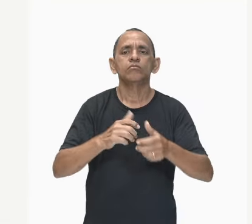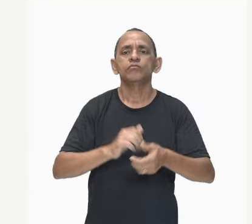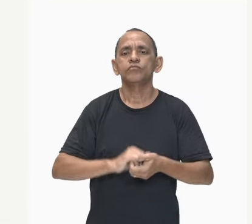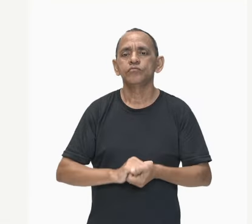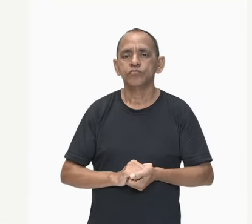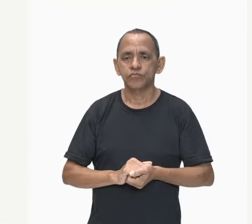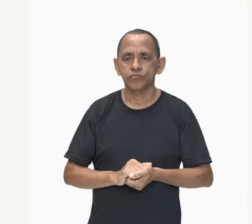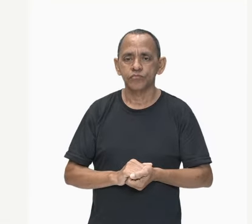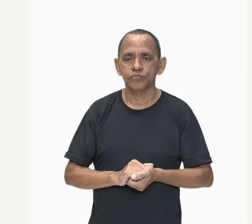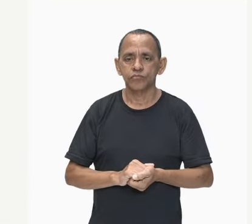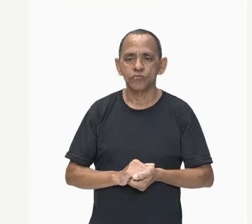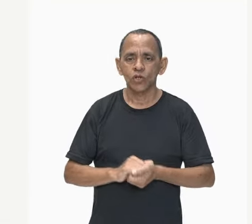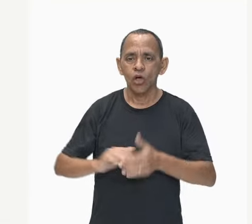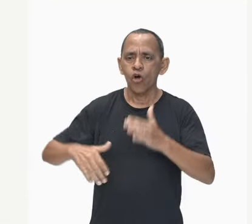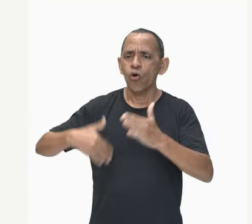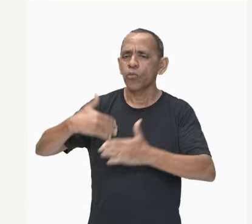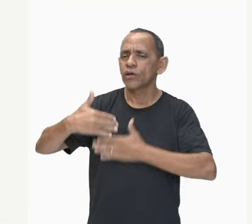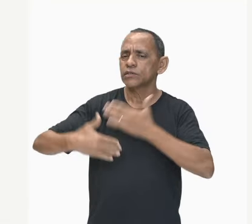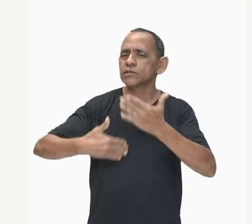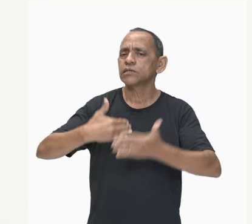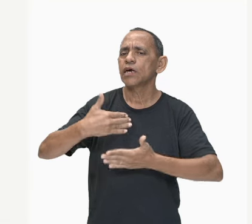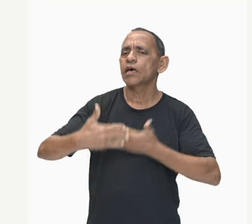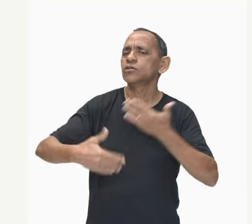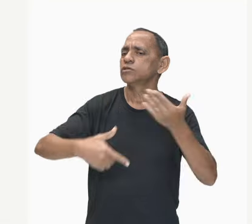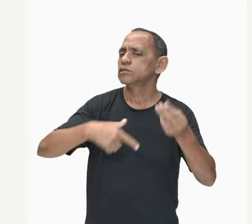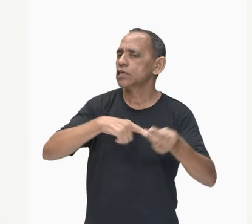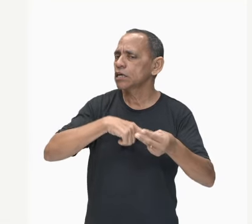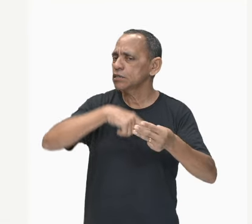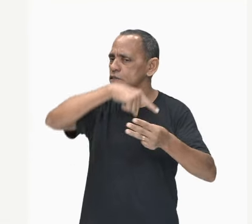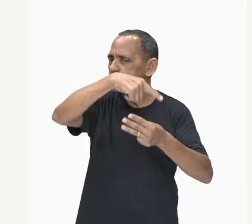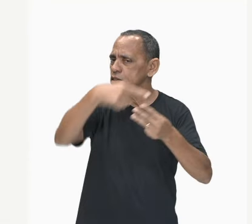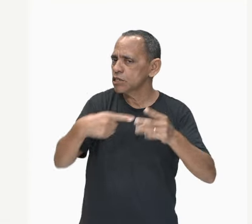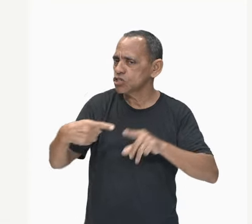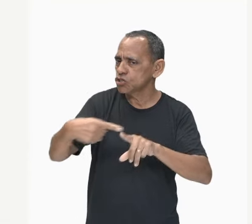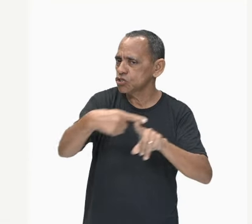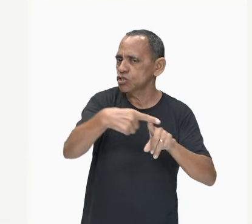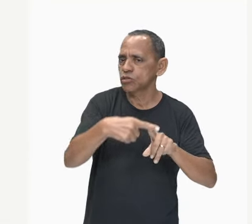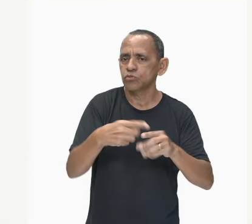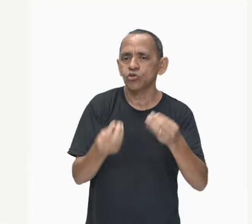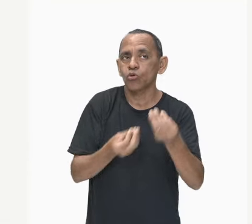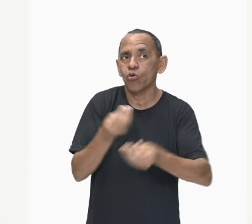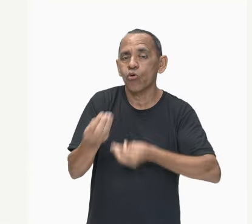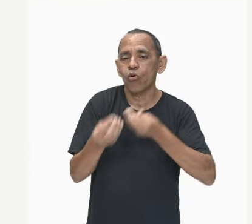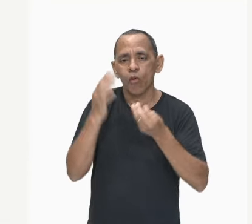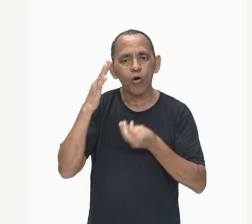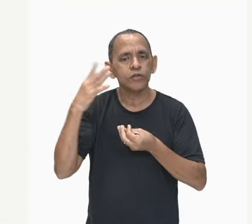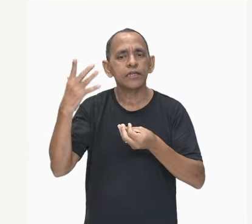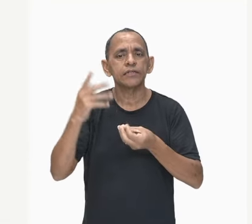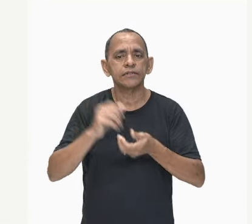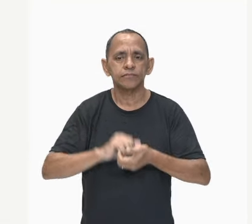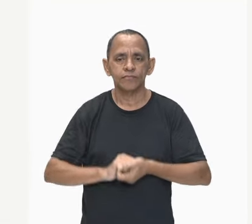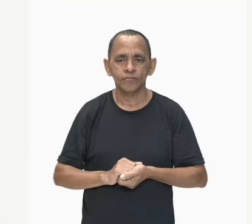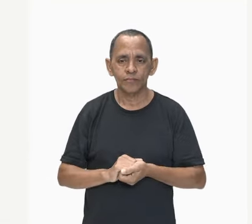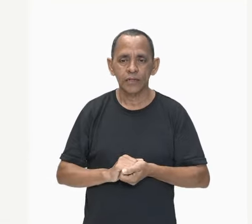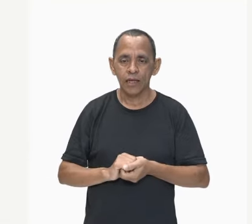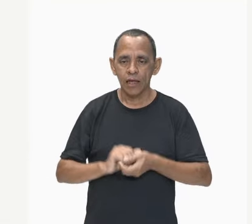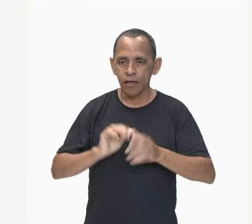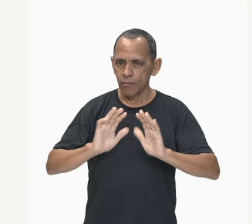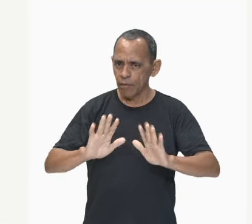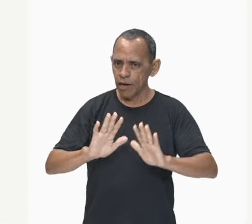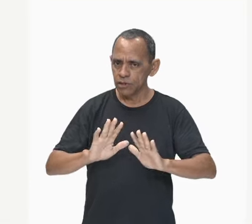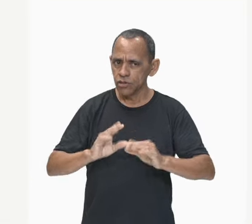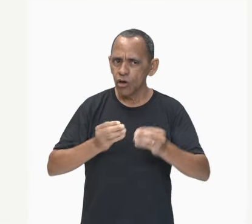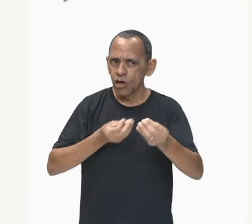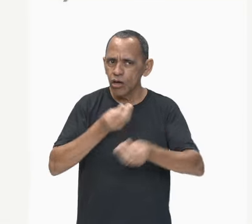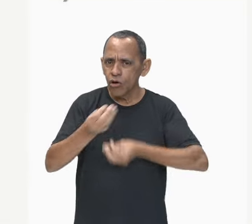eletrização, eu tenho três. E agora, quando se fala do primeiro, vamos lá.